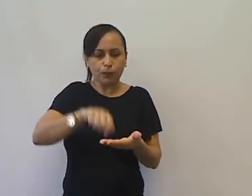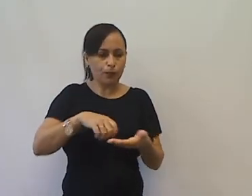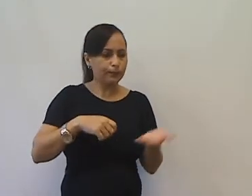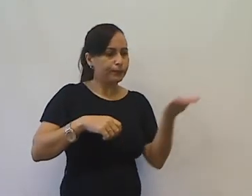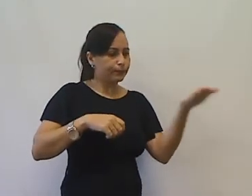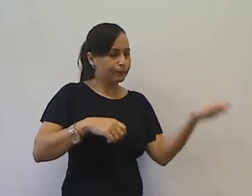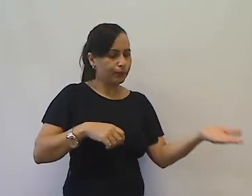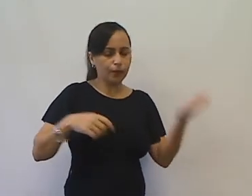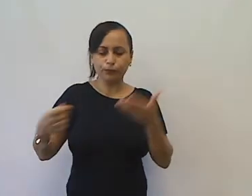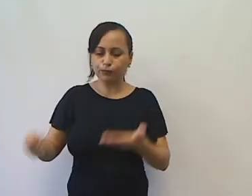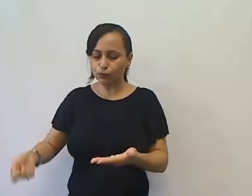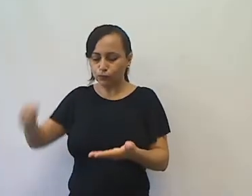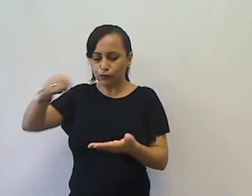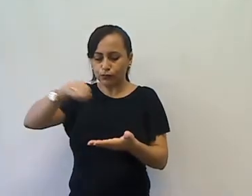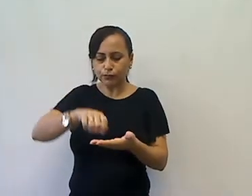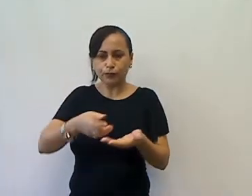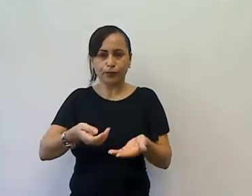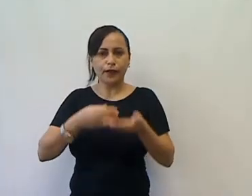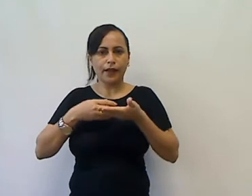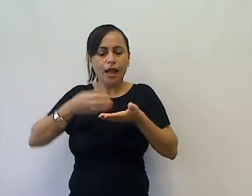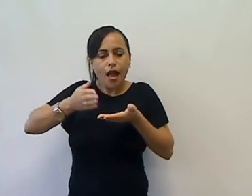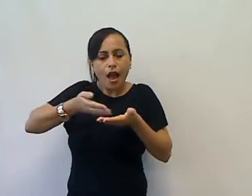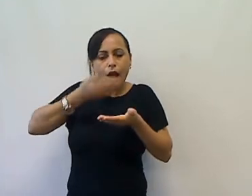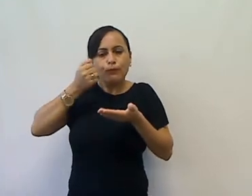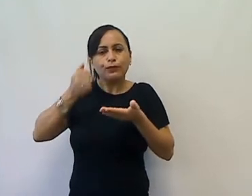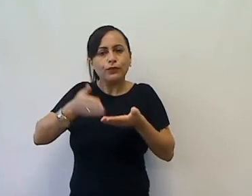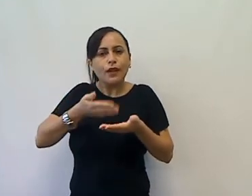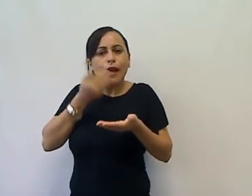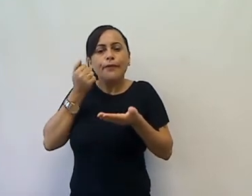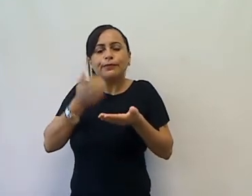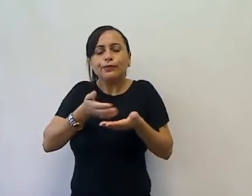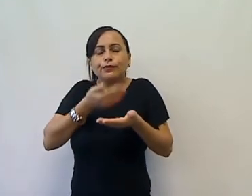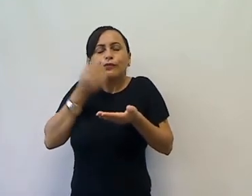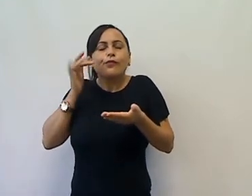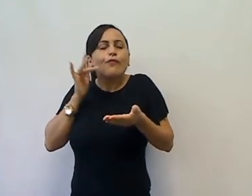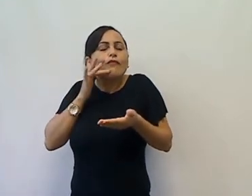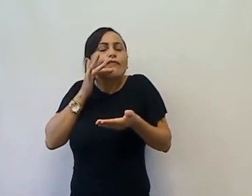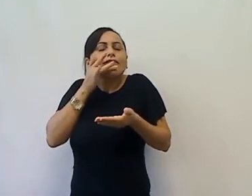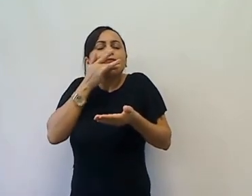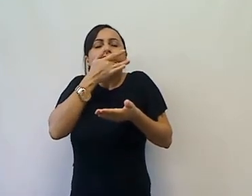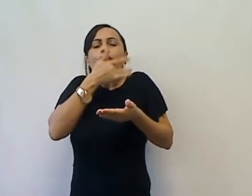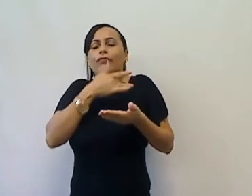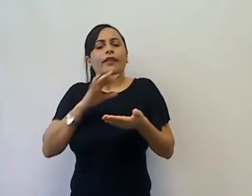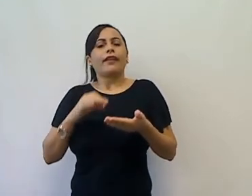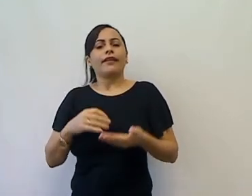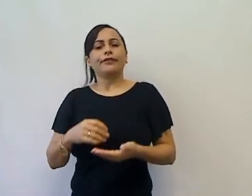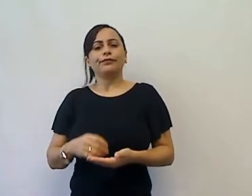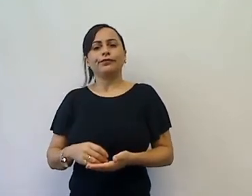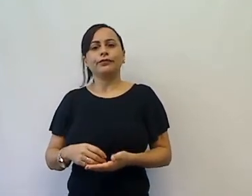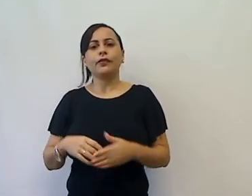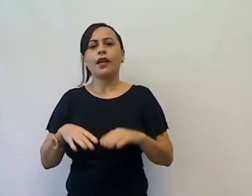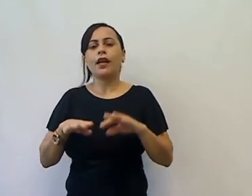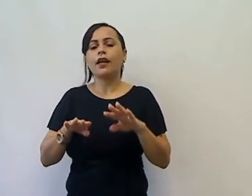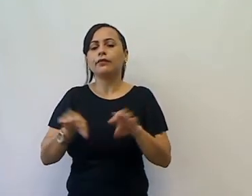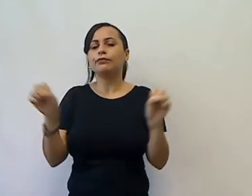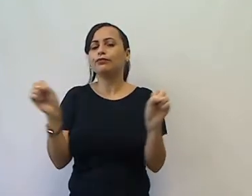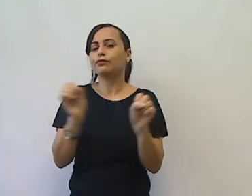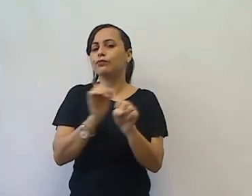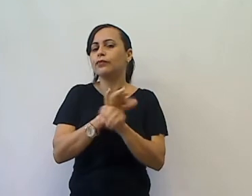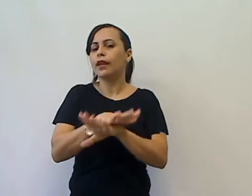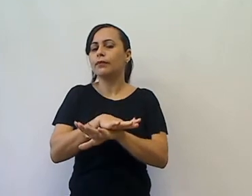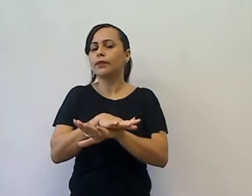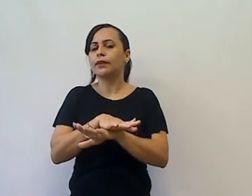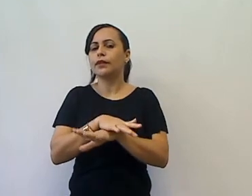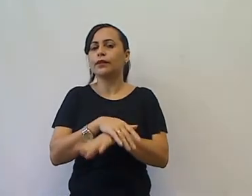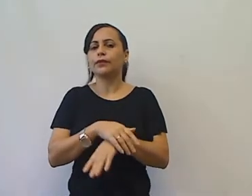e um pouco da sopa para ele. E eles provaram daquela sopa e se lambuzaram. Quando terminaram de comer,